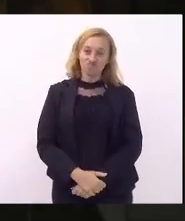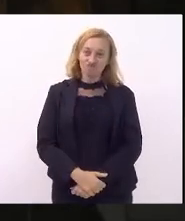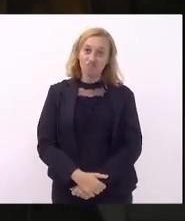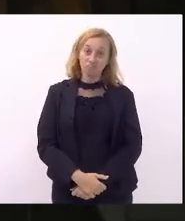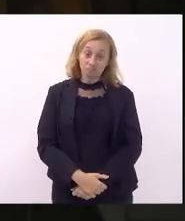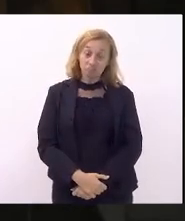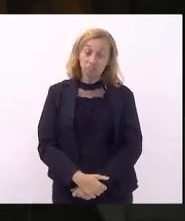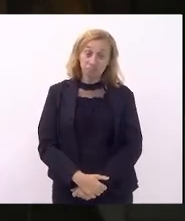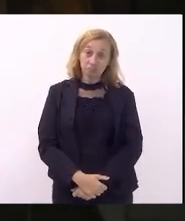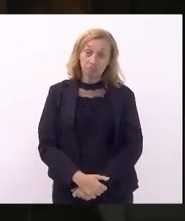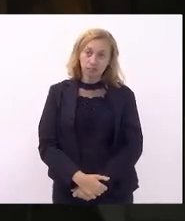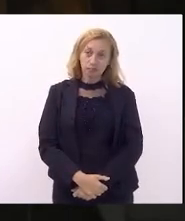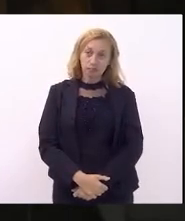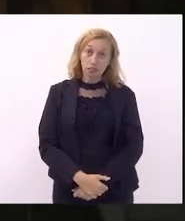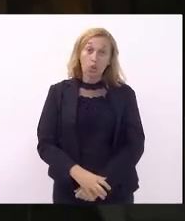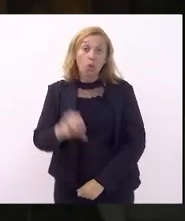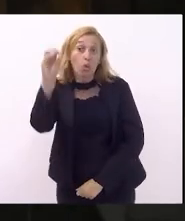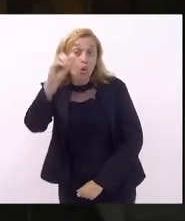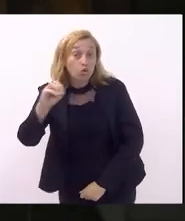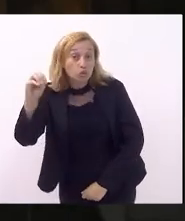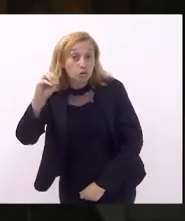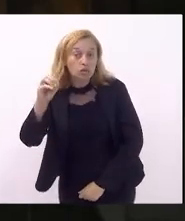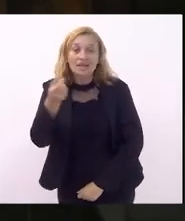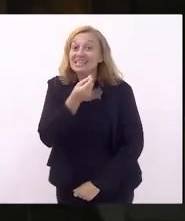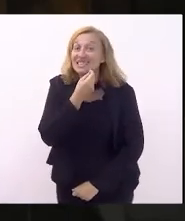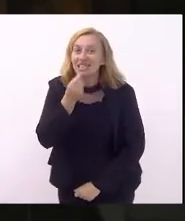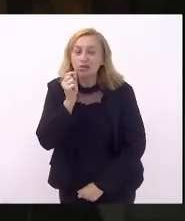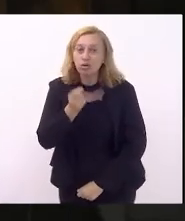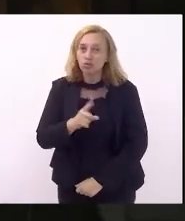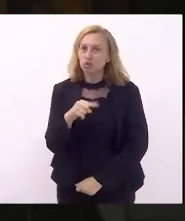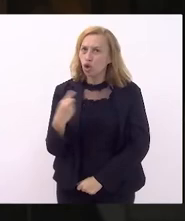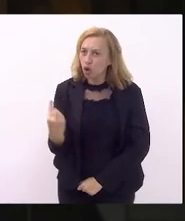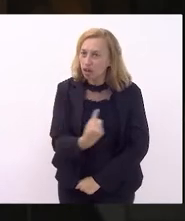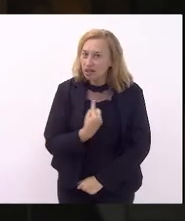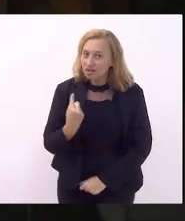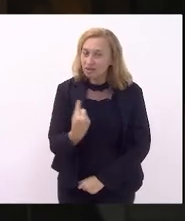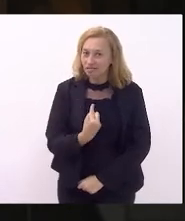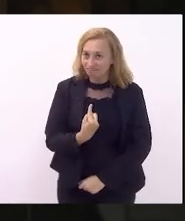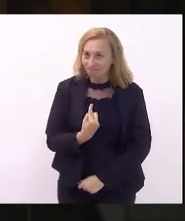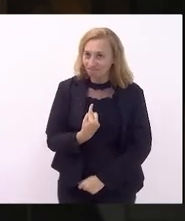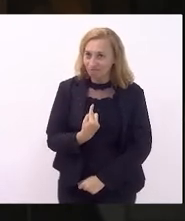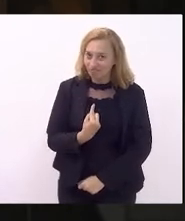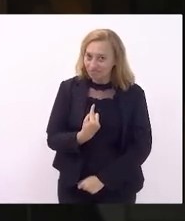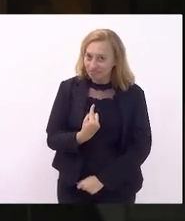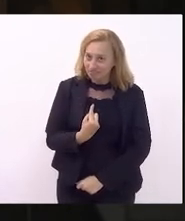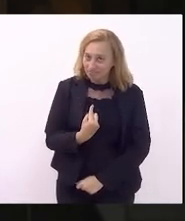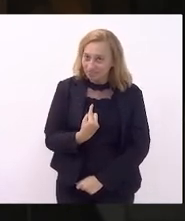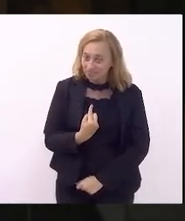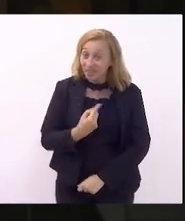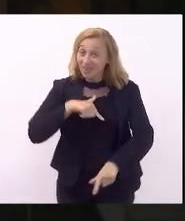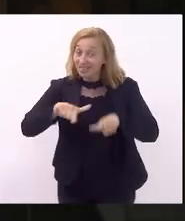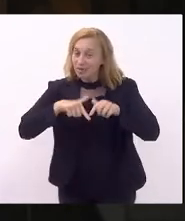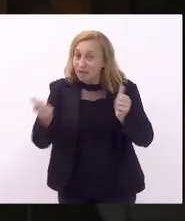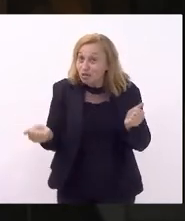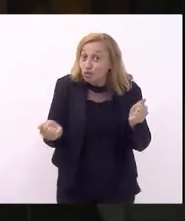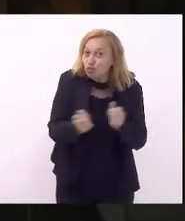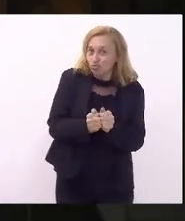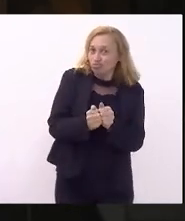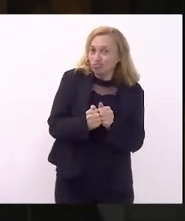em outubro em setembro nós estaremos trabalhando juntos